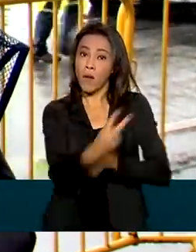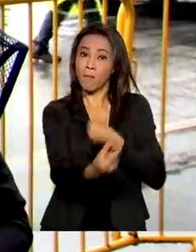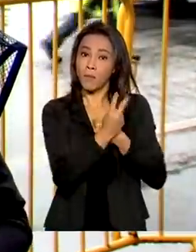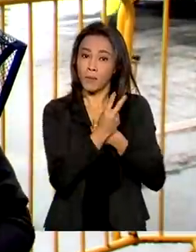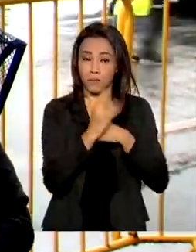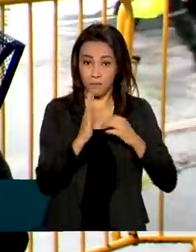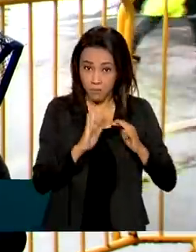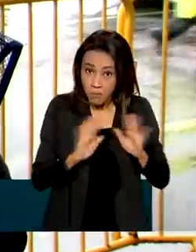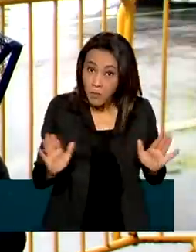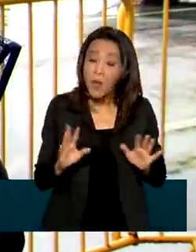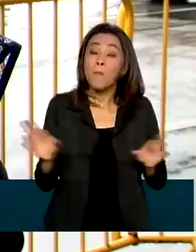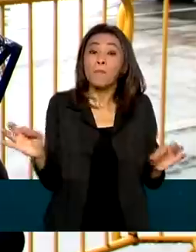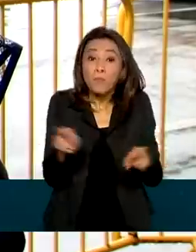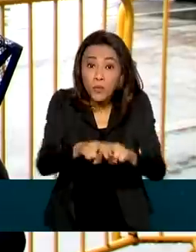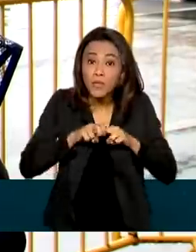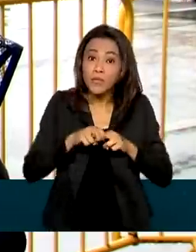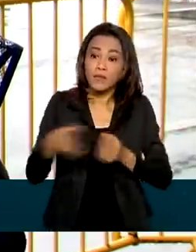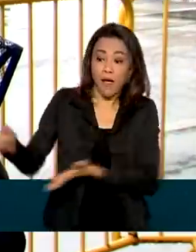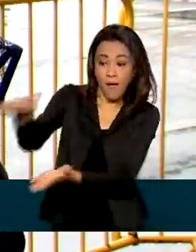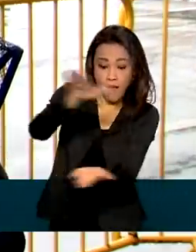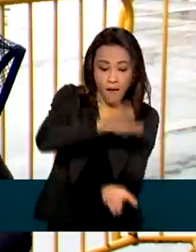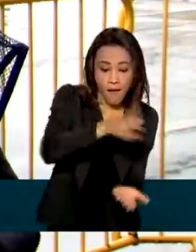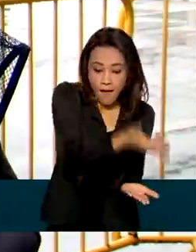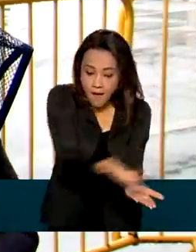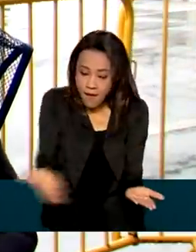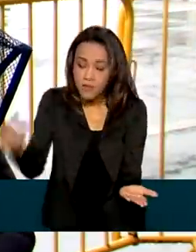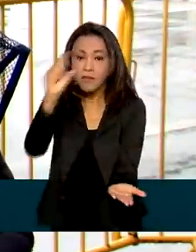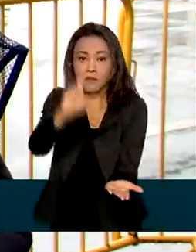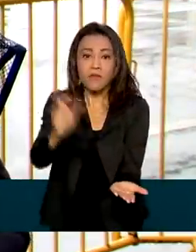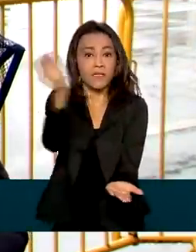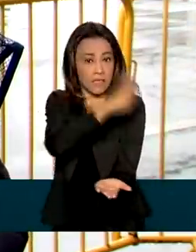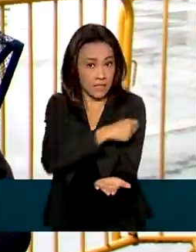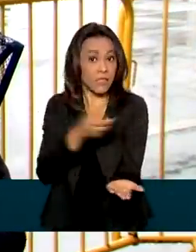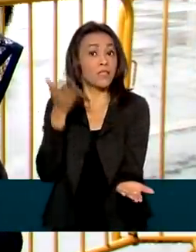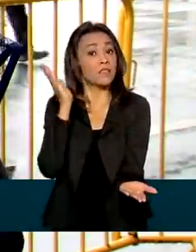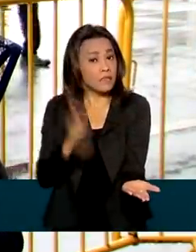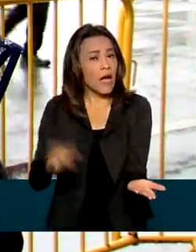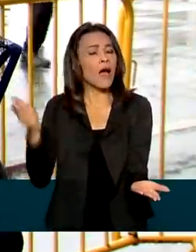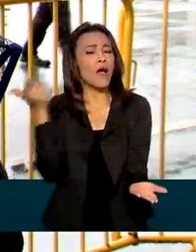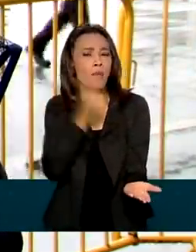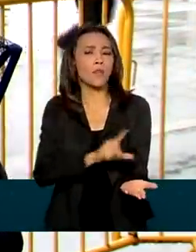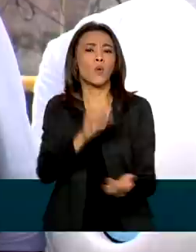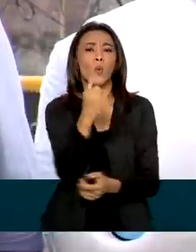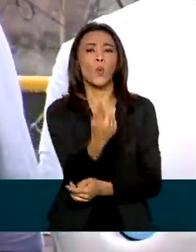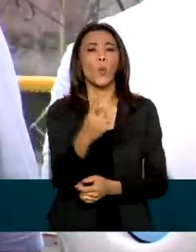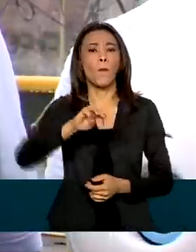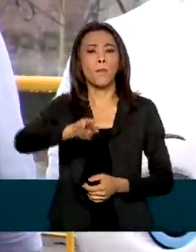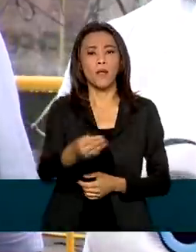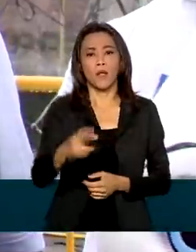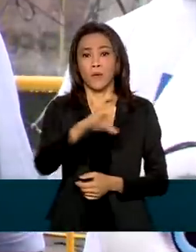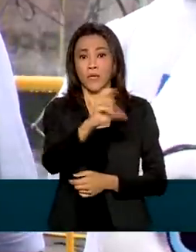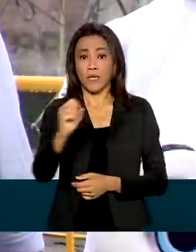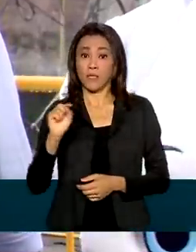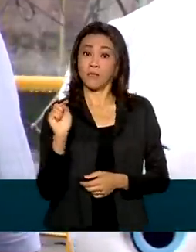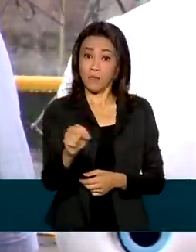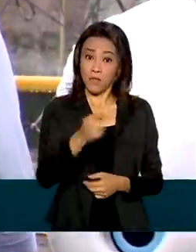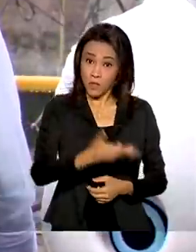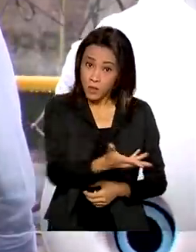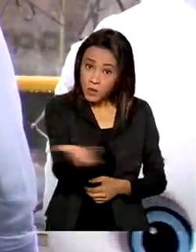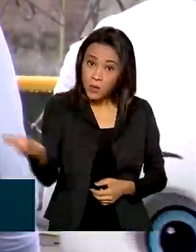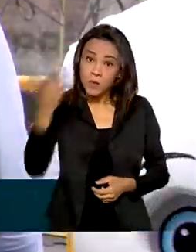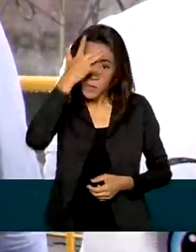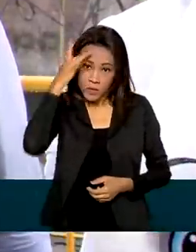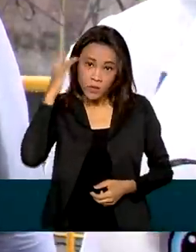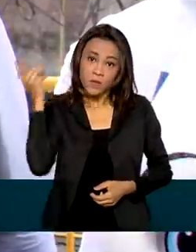chegaram serão suficientes para imunizar completamente 1 milhão e meio de pessoas. Estamos muito emocionados e sabemos